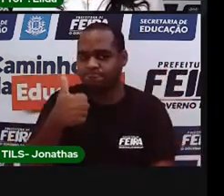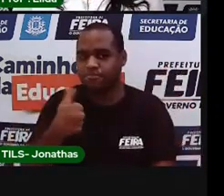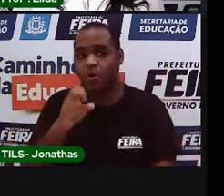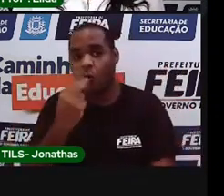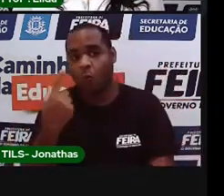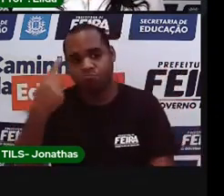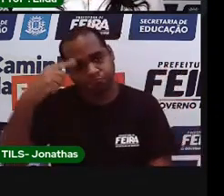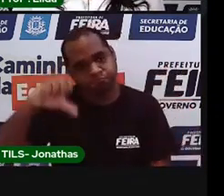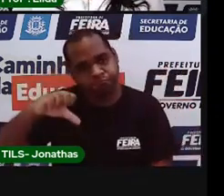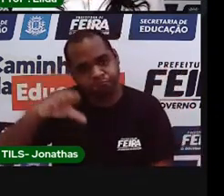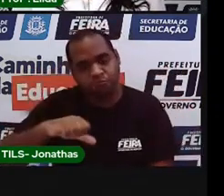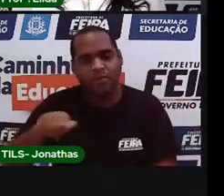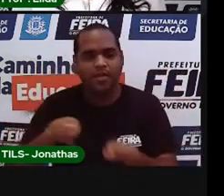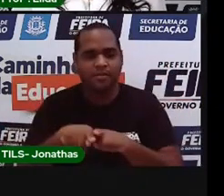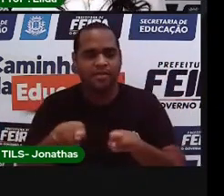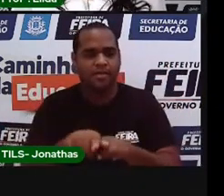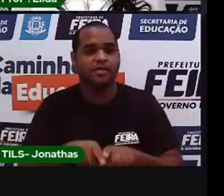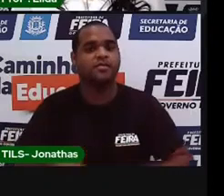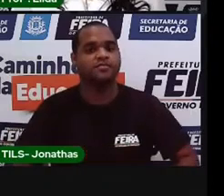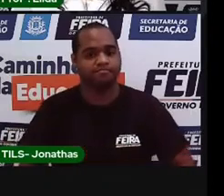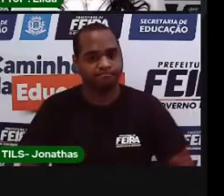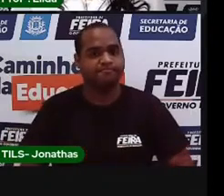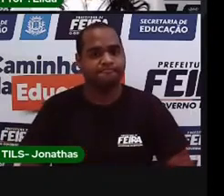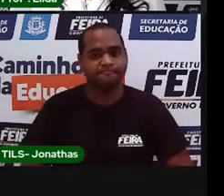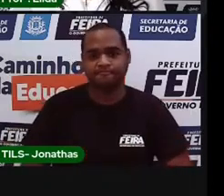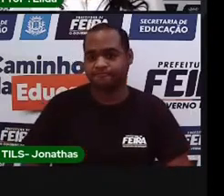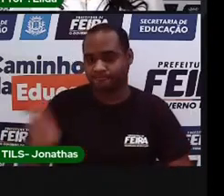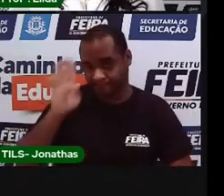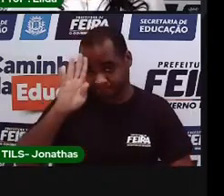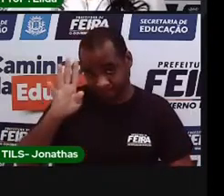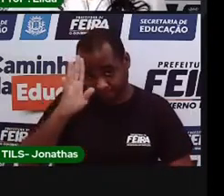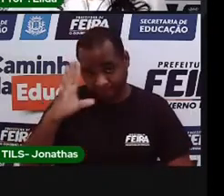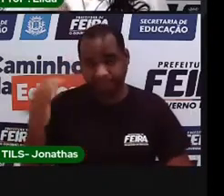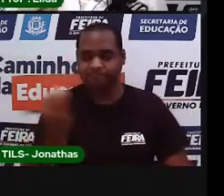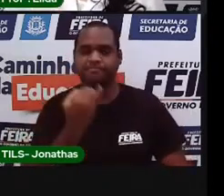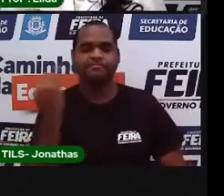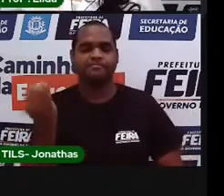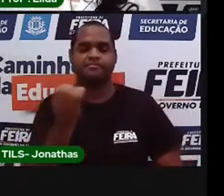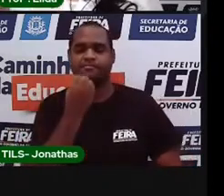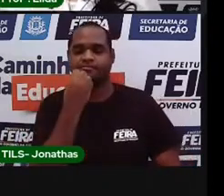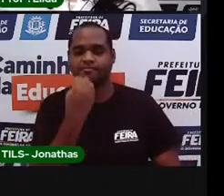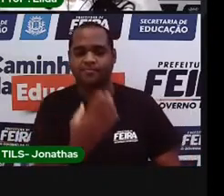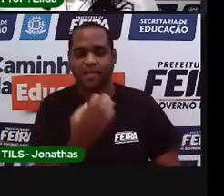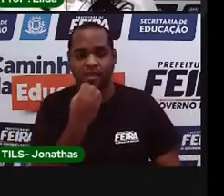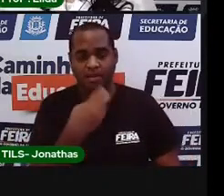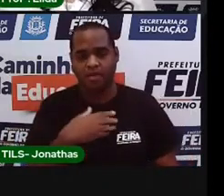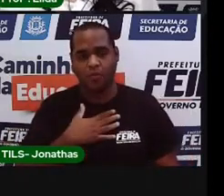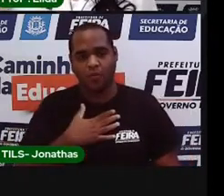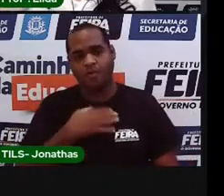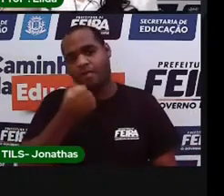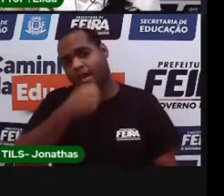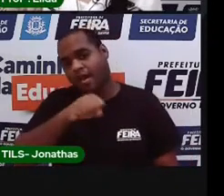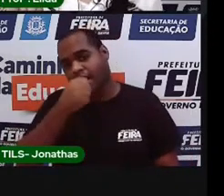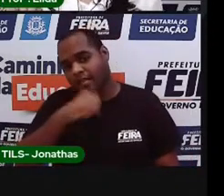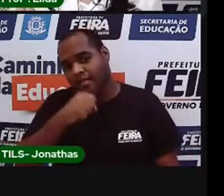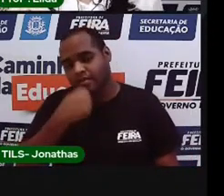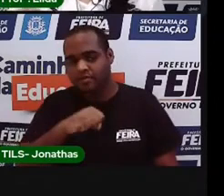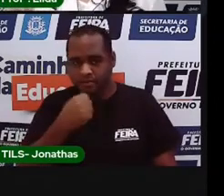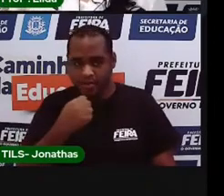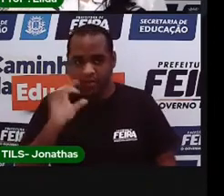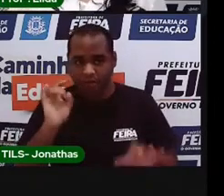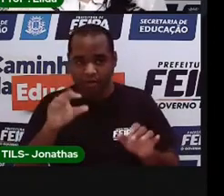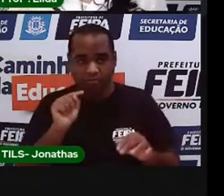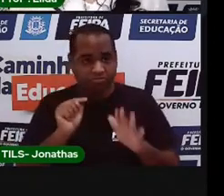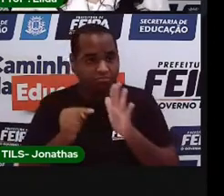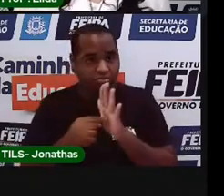frases negativas. Tanto faz você dizer que está assim, eu gosto de sorvete, ponto final.